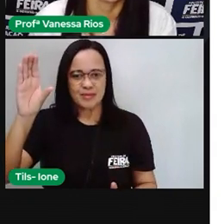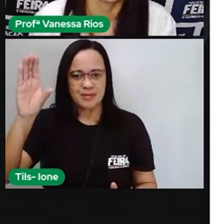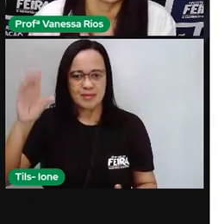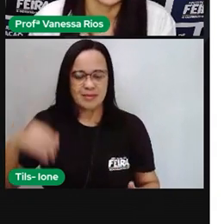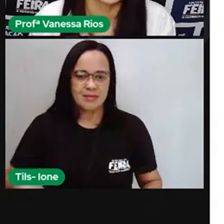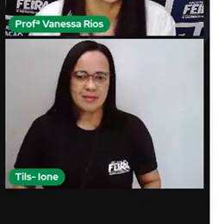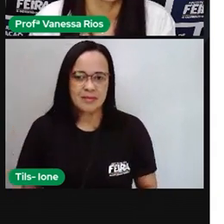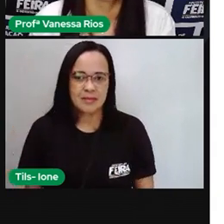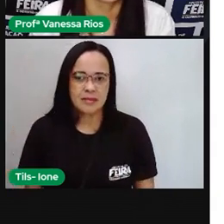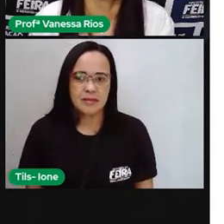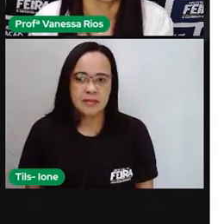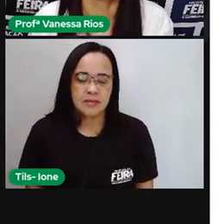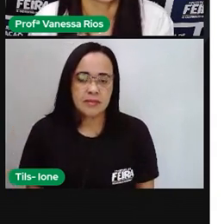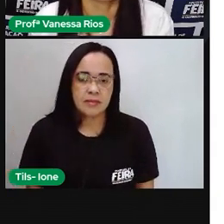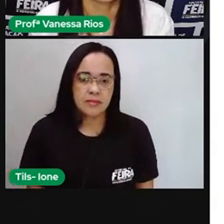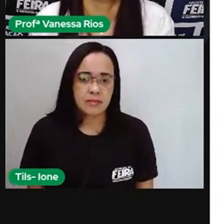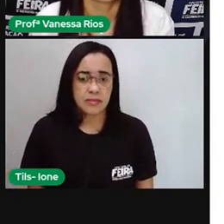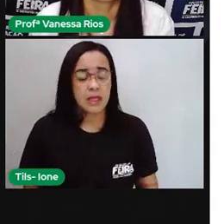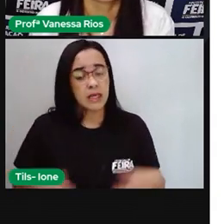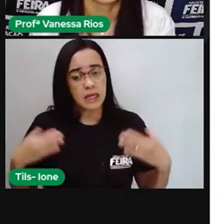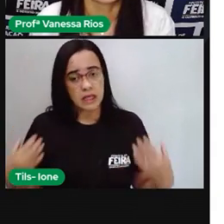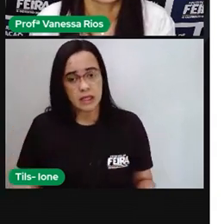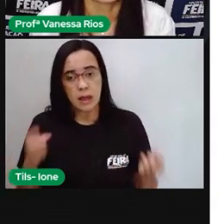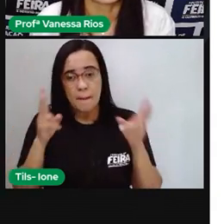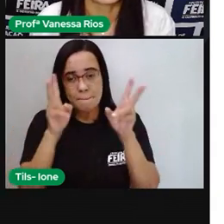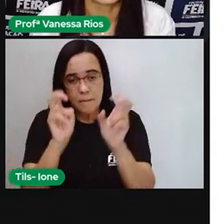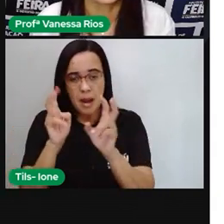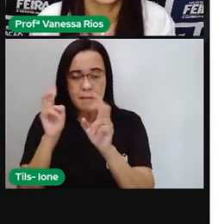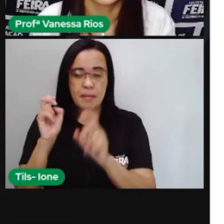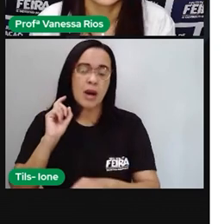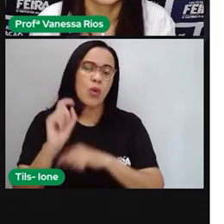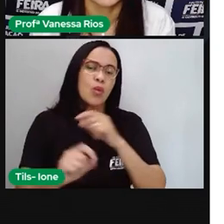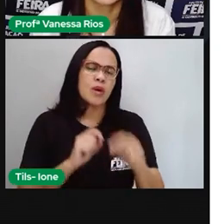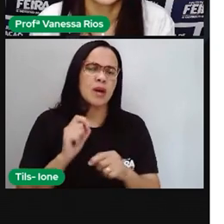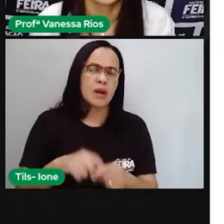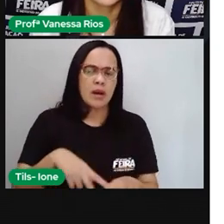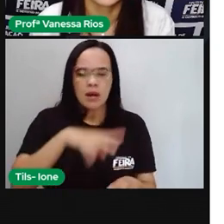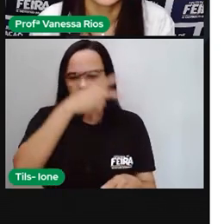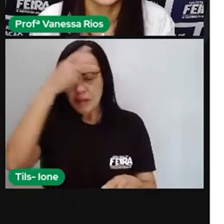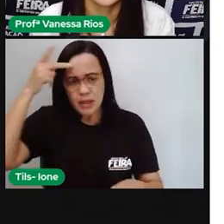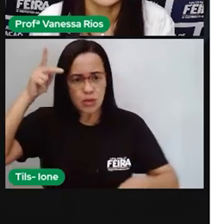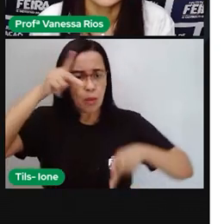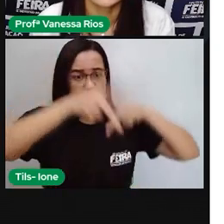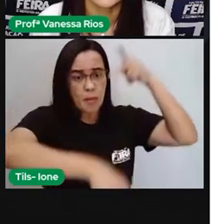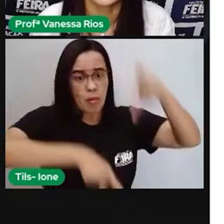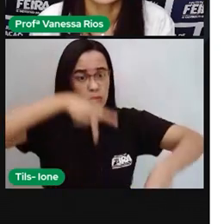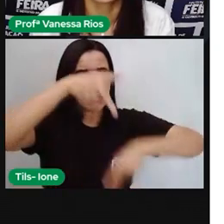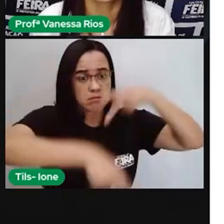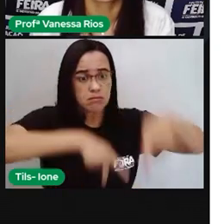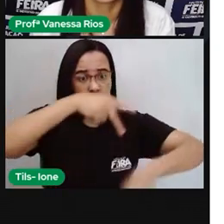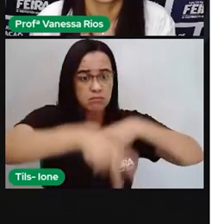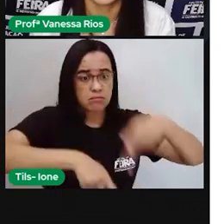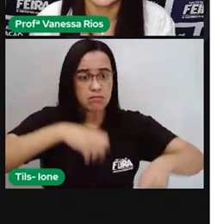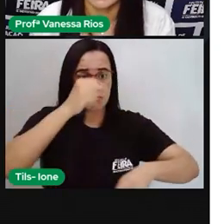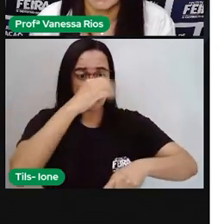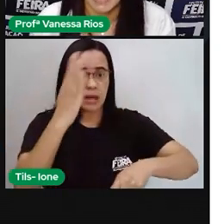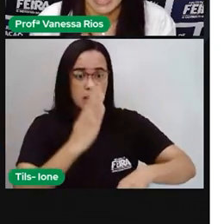E aí a gente percebe que a população brasileira, ela surgiu da mistura de grupos étnicos